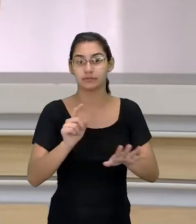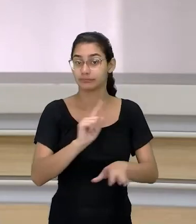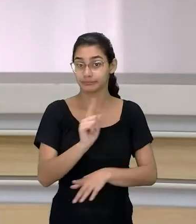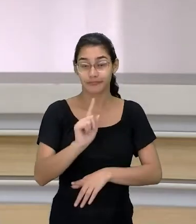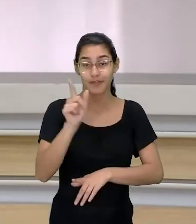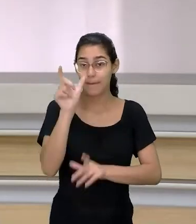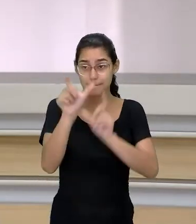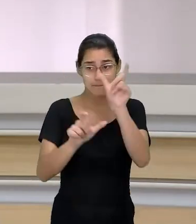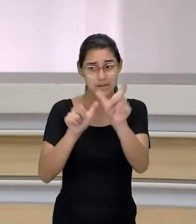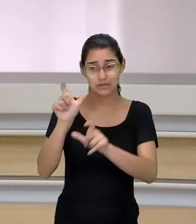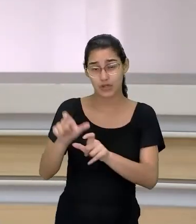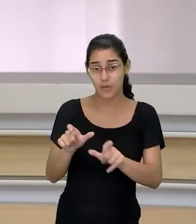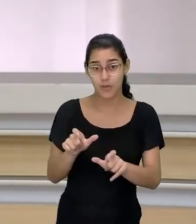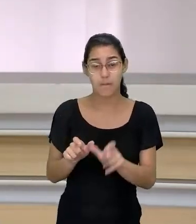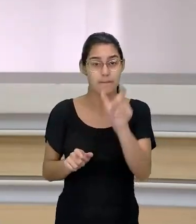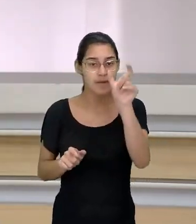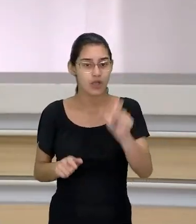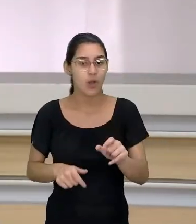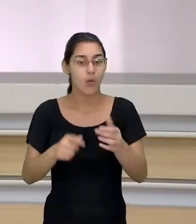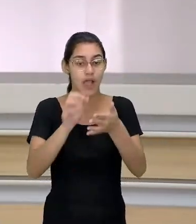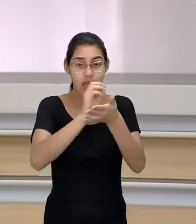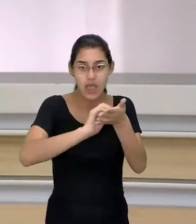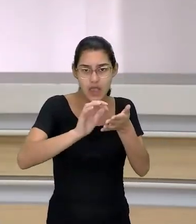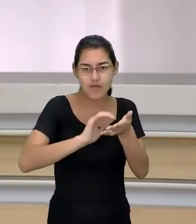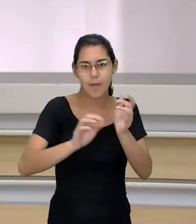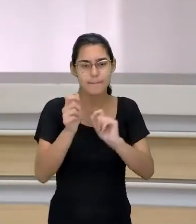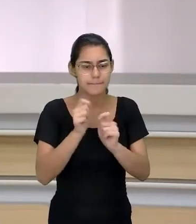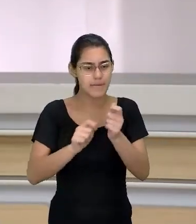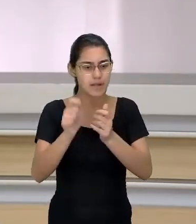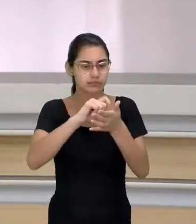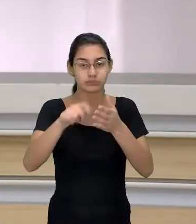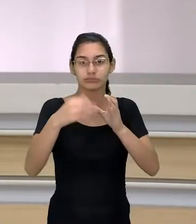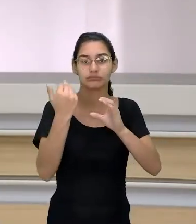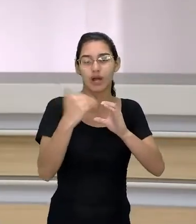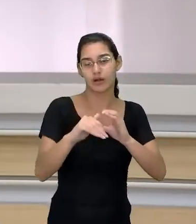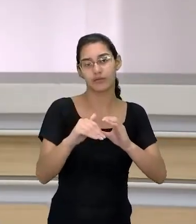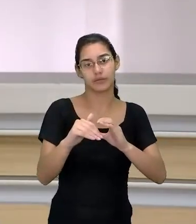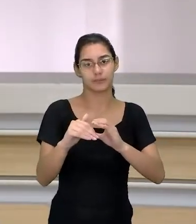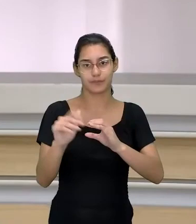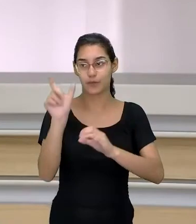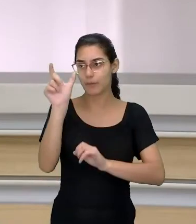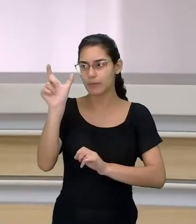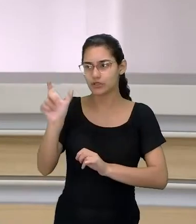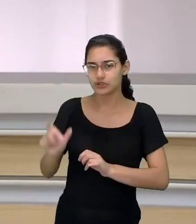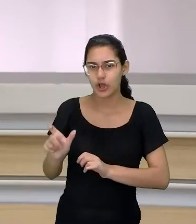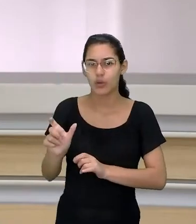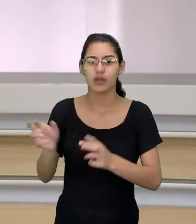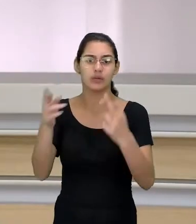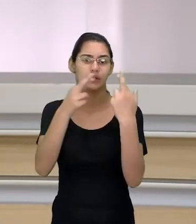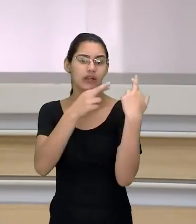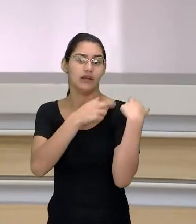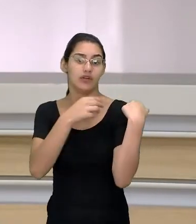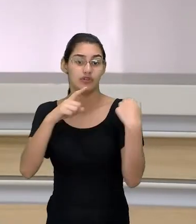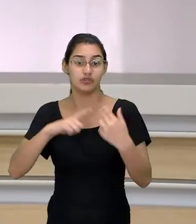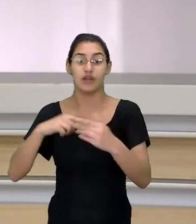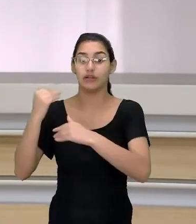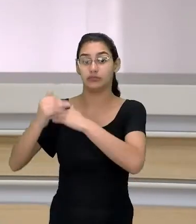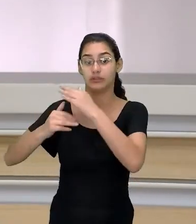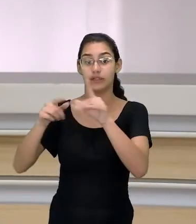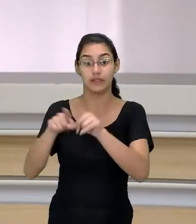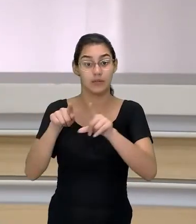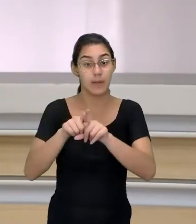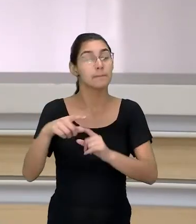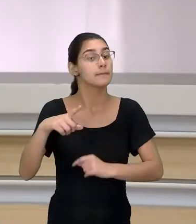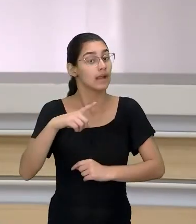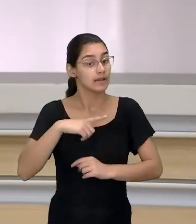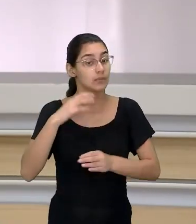pessoas. Alguém escreveu aquilo. Alguém enviou aquilo. Alguém estava neste processo. Para